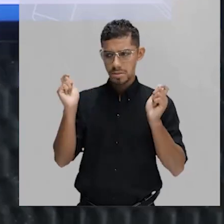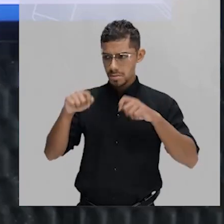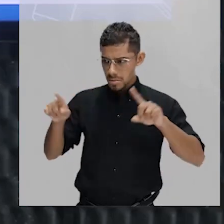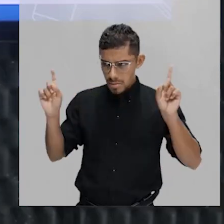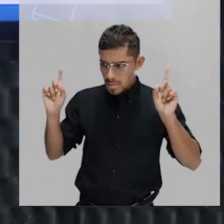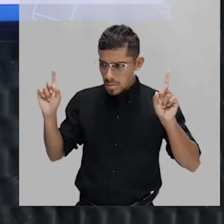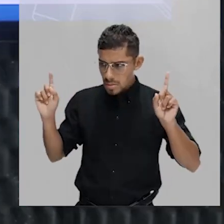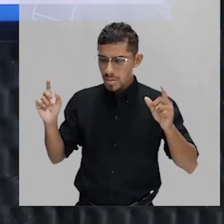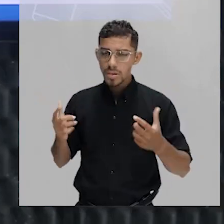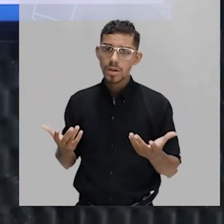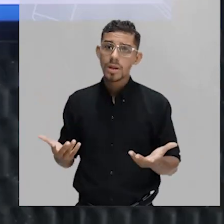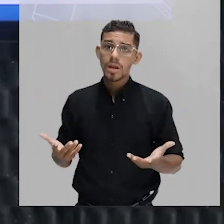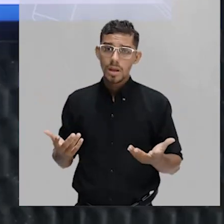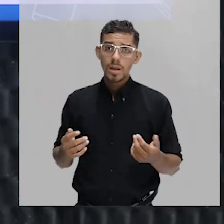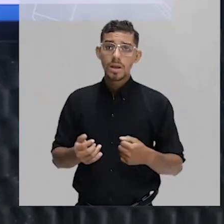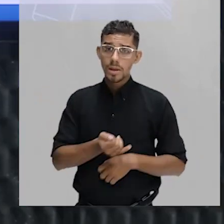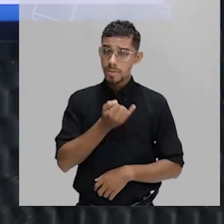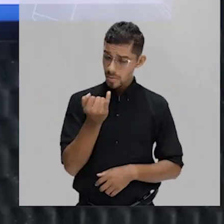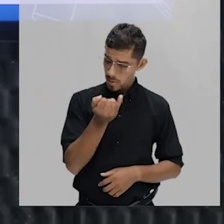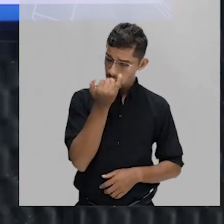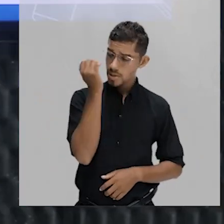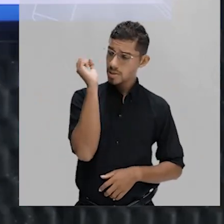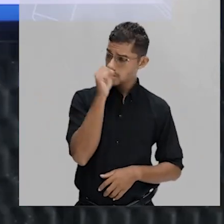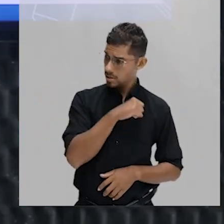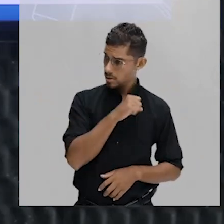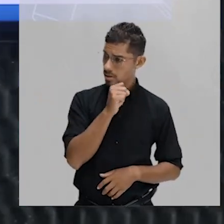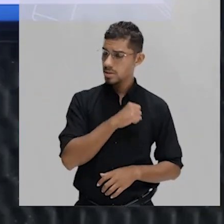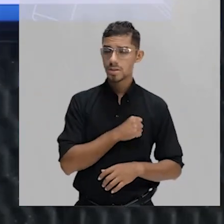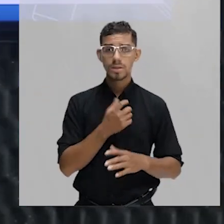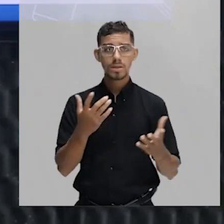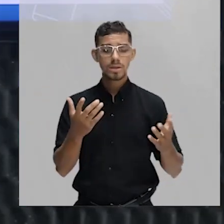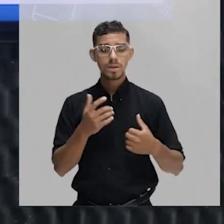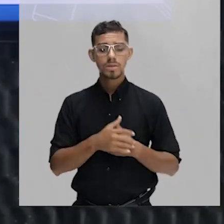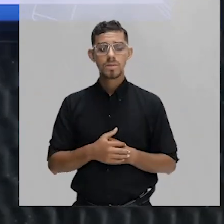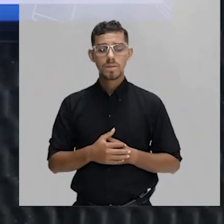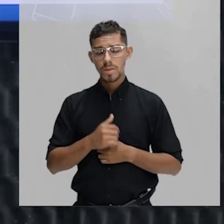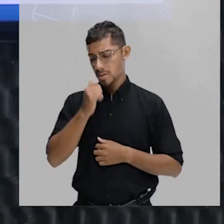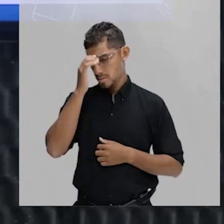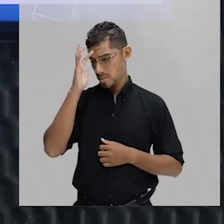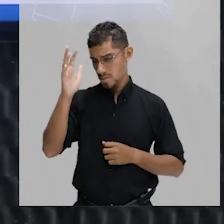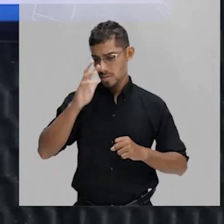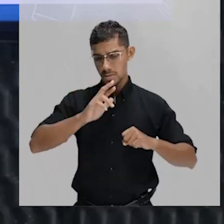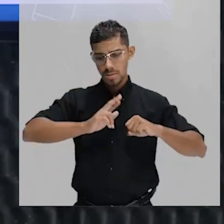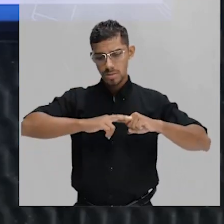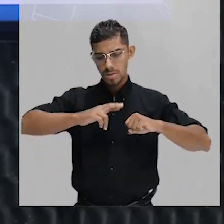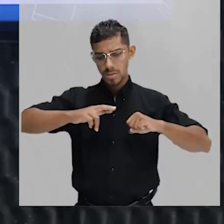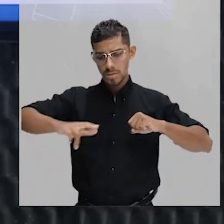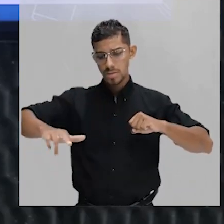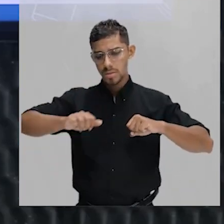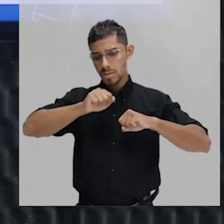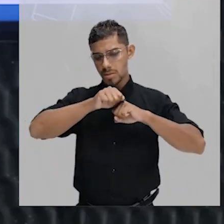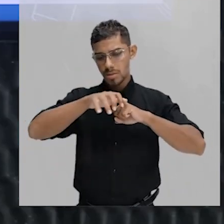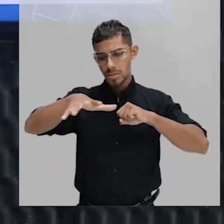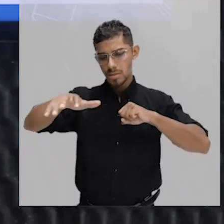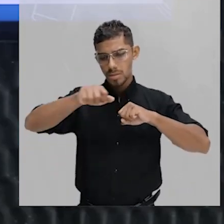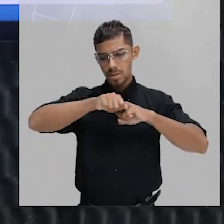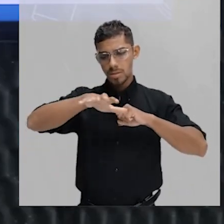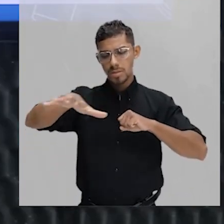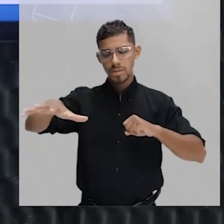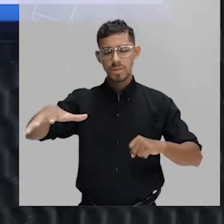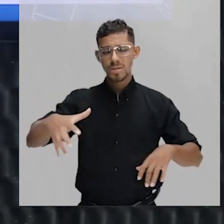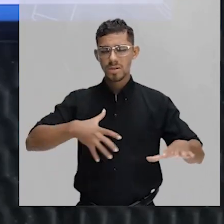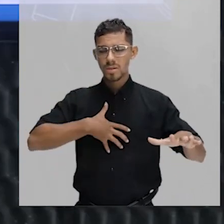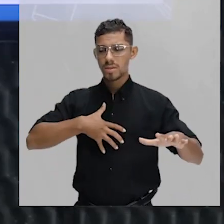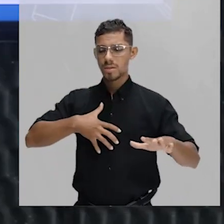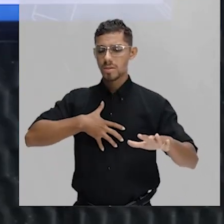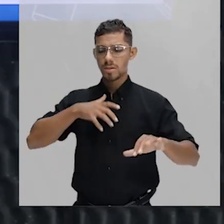os íntrons são importantes. Imagina se você, por exemplo, recebe uma radiação ionizante, que pode provocar uma